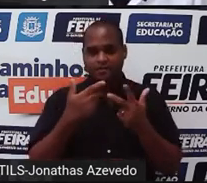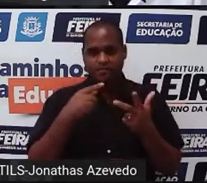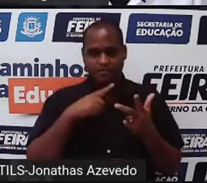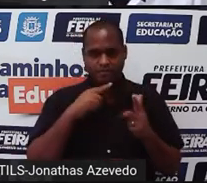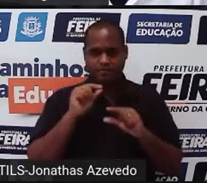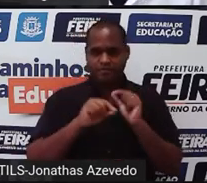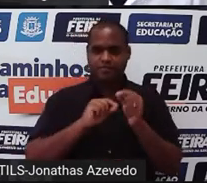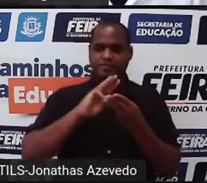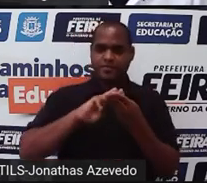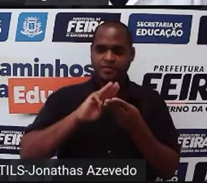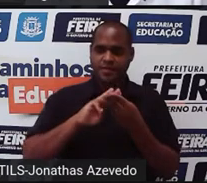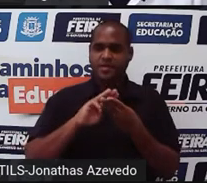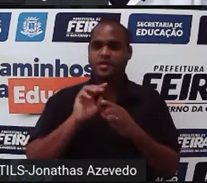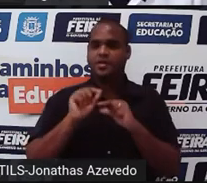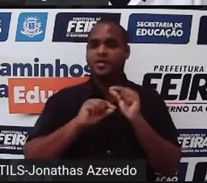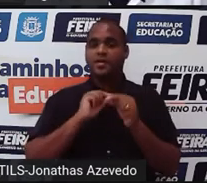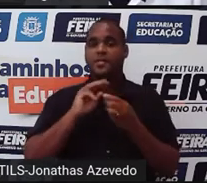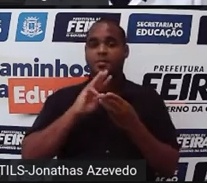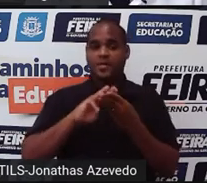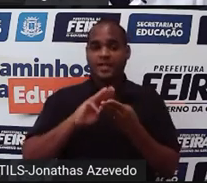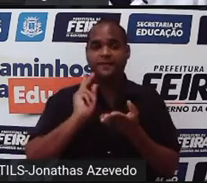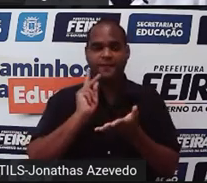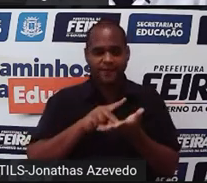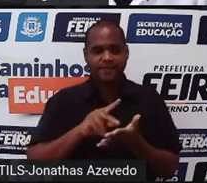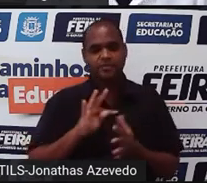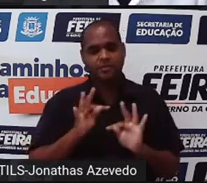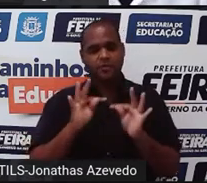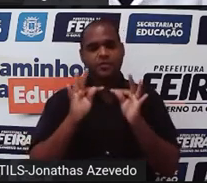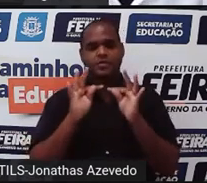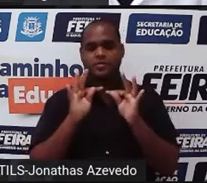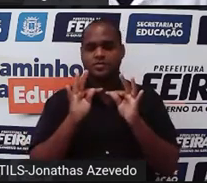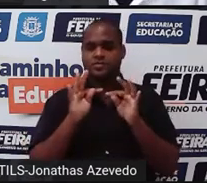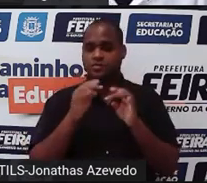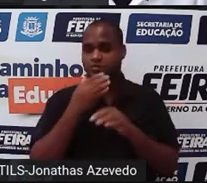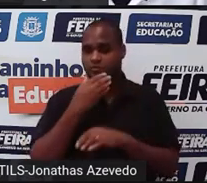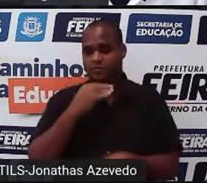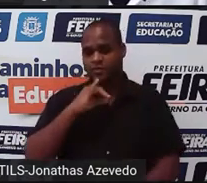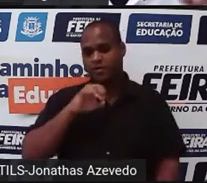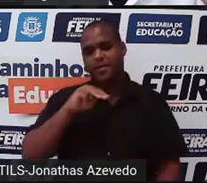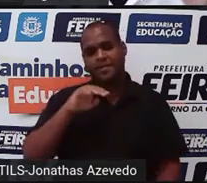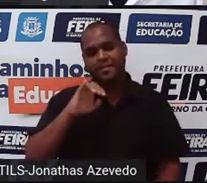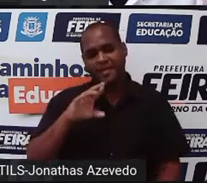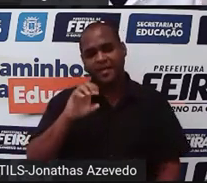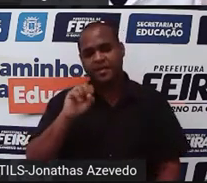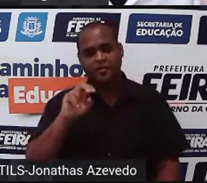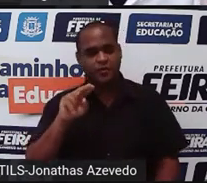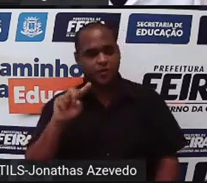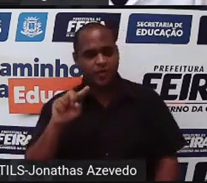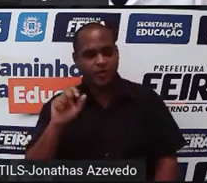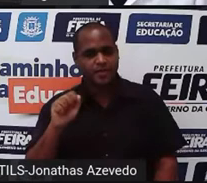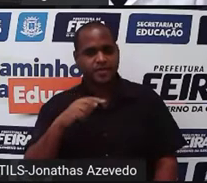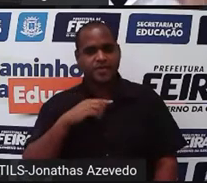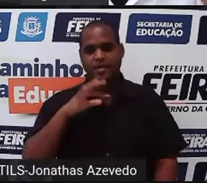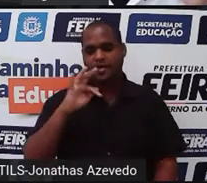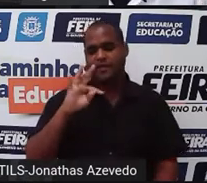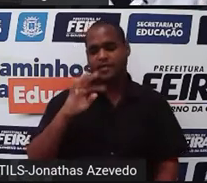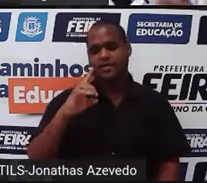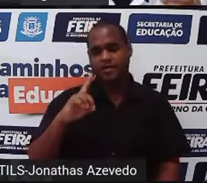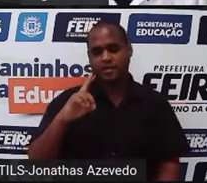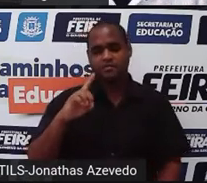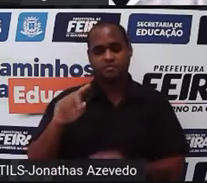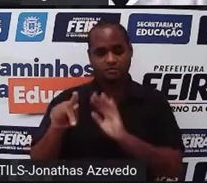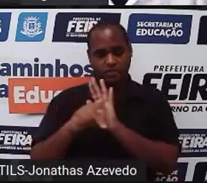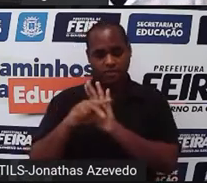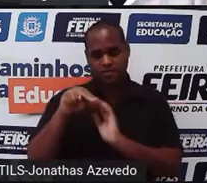em um livro de matemática, chamado Matemática, Realidade e Tecnologia, do autor João M. Souza, editora FTD, faz